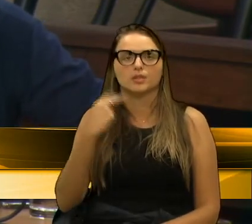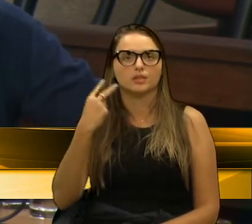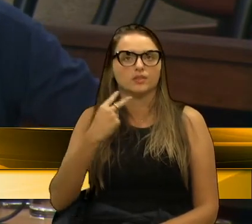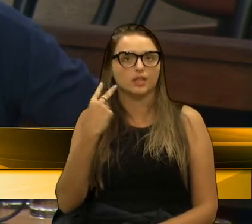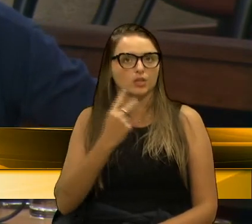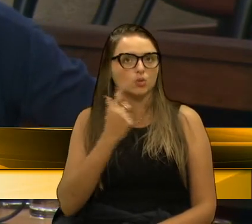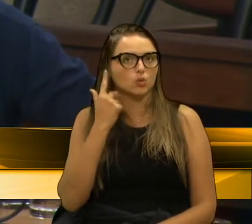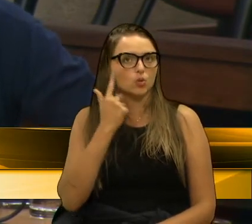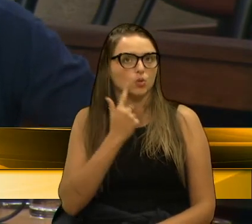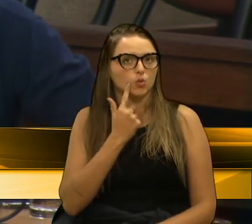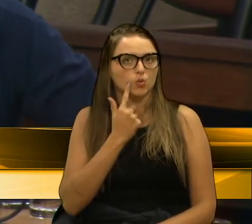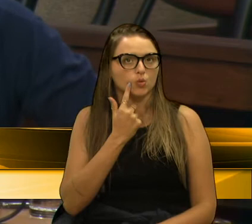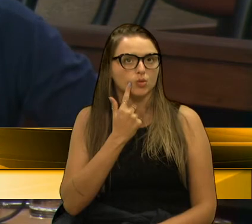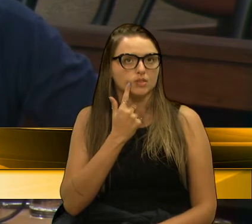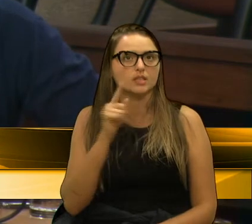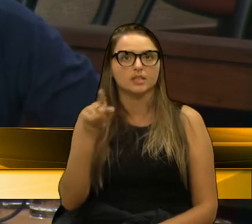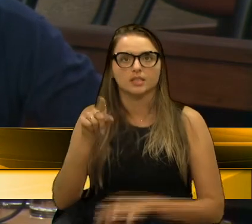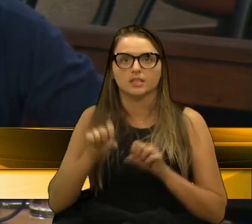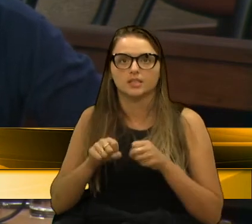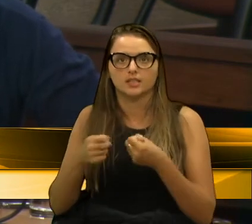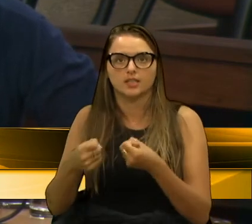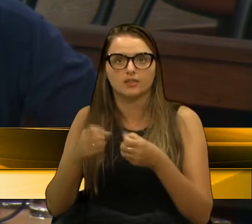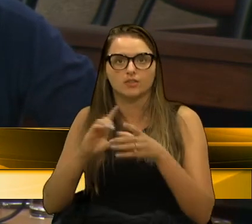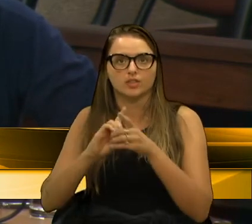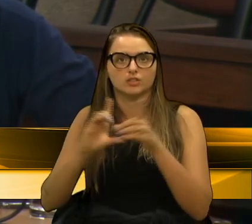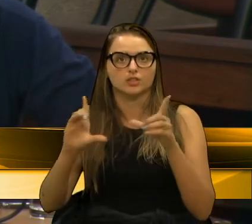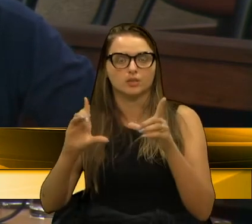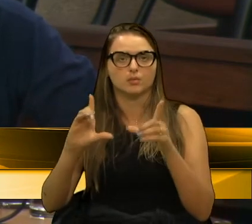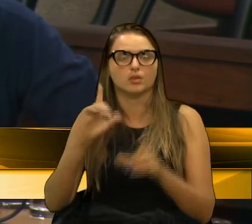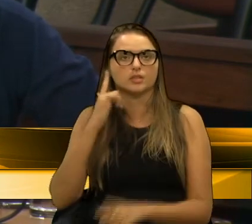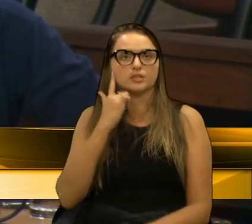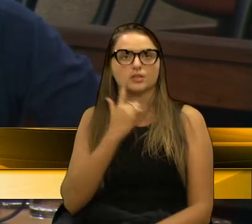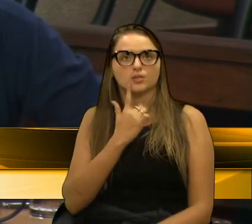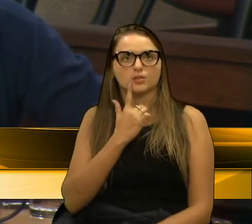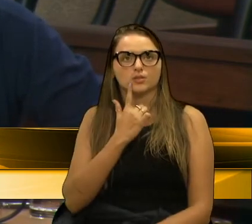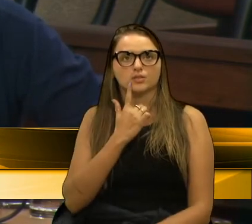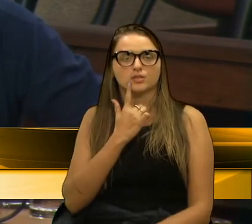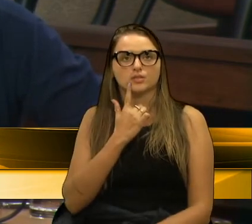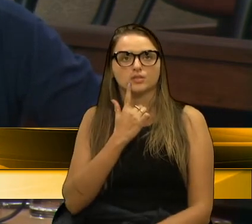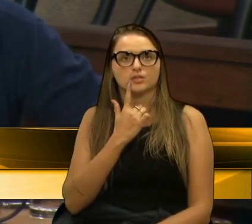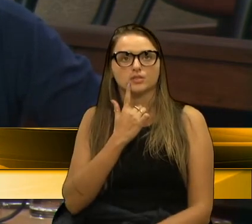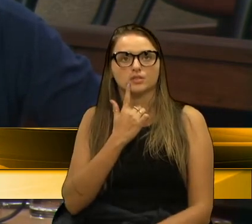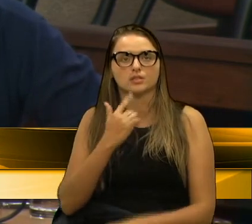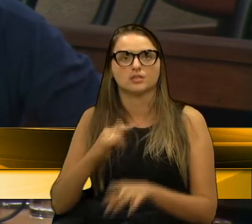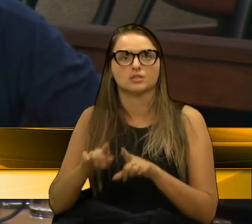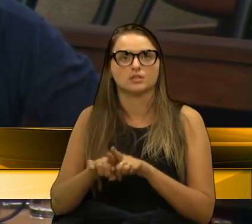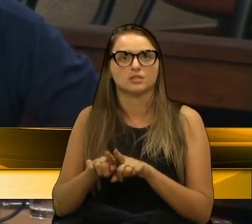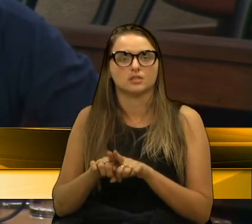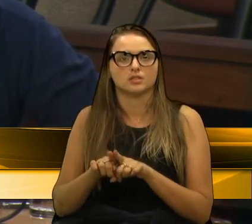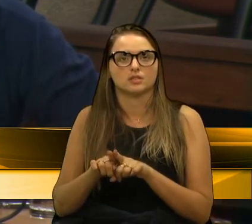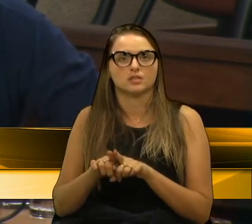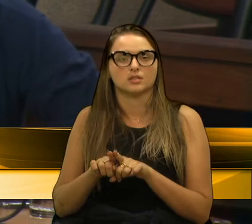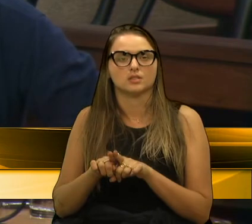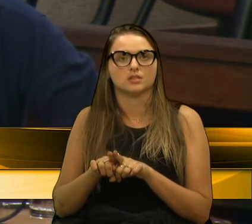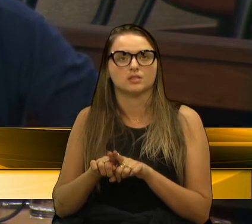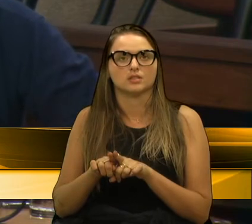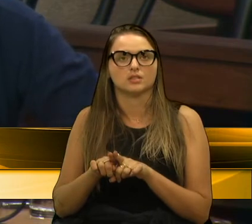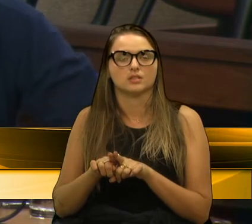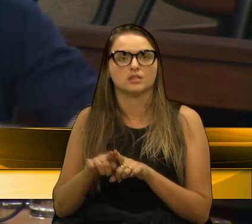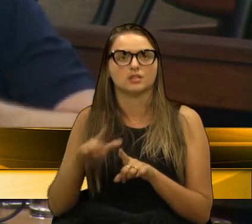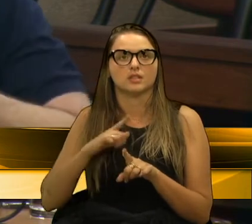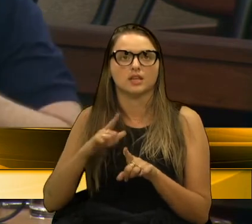que é um defensor da democracia, Lucas, e gostaria de dizer que a postura independente, é